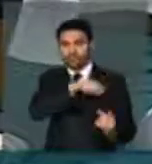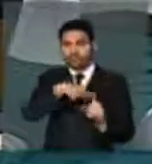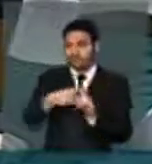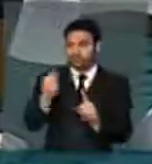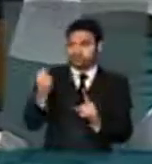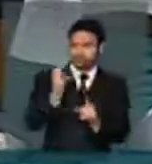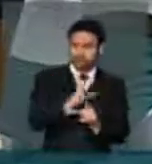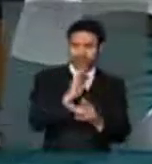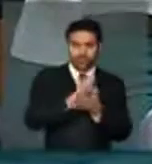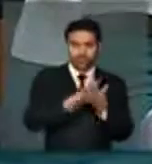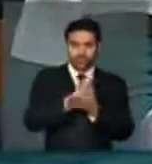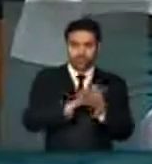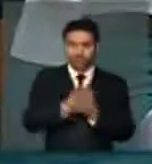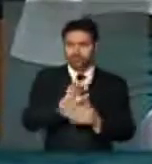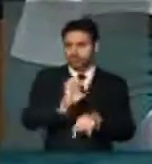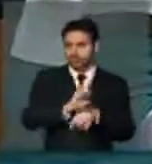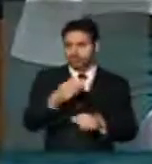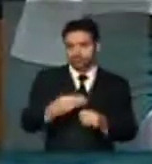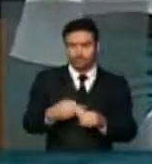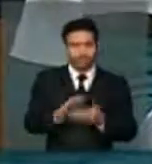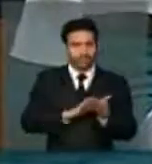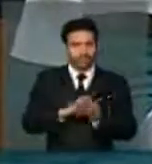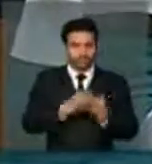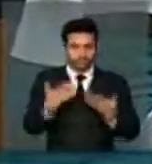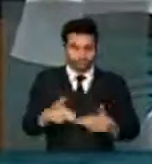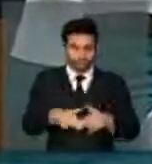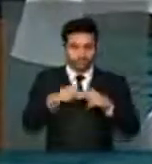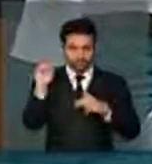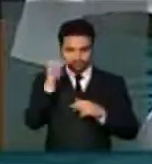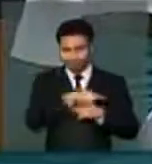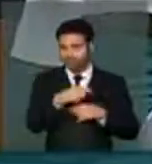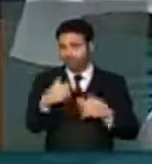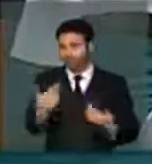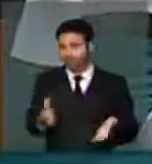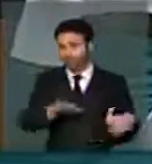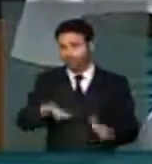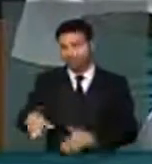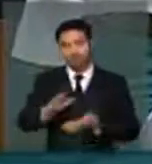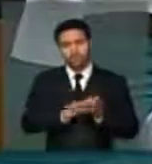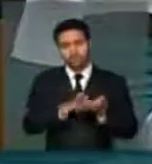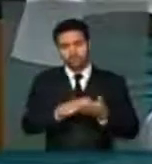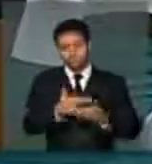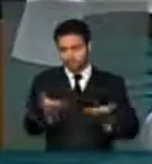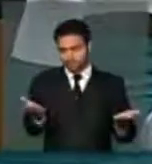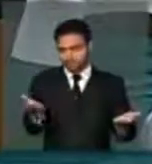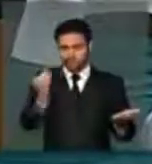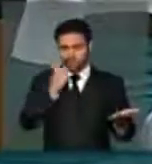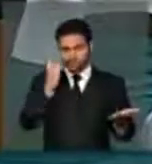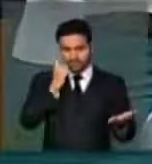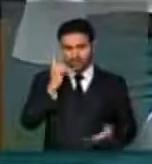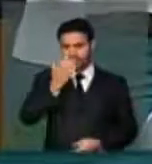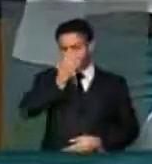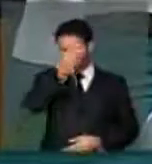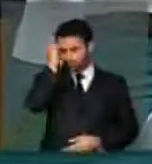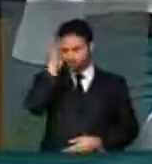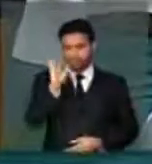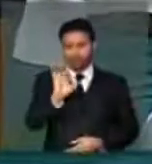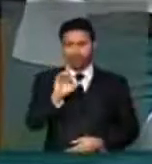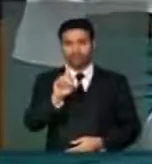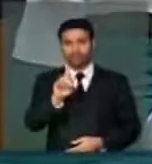e também para os estados. Então, sob essa ótica, queremos aqui parabenizar a iniciativa do deputado Eduardo Cunha